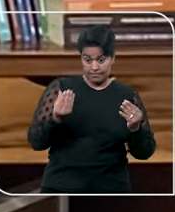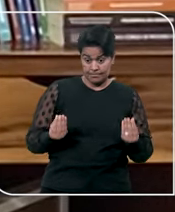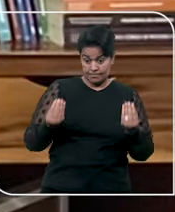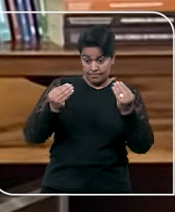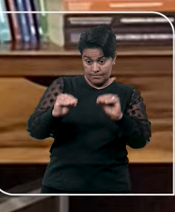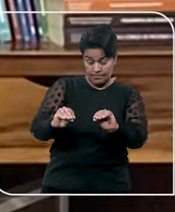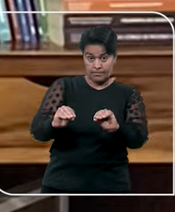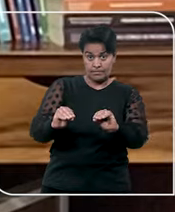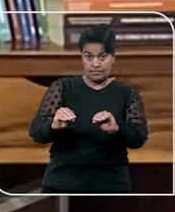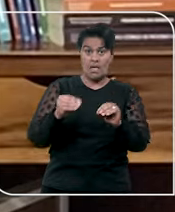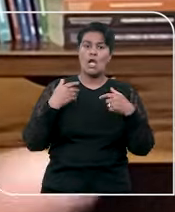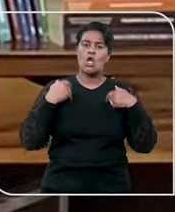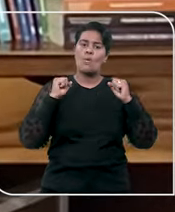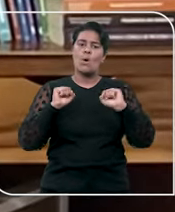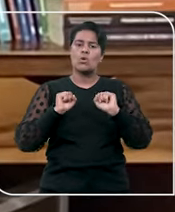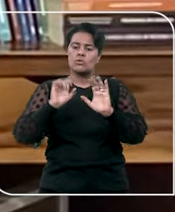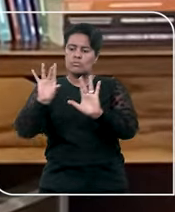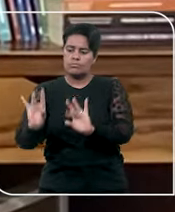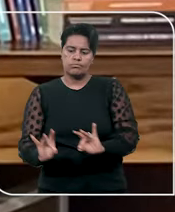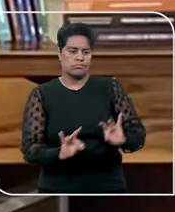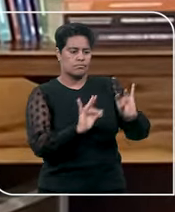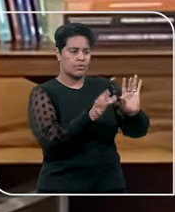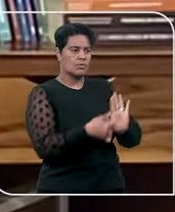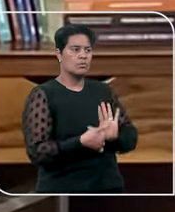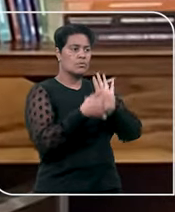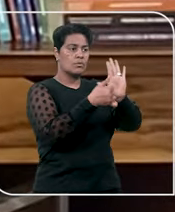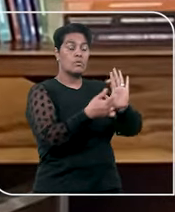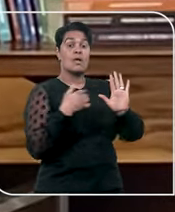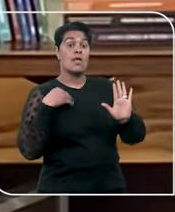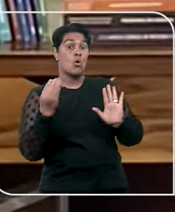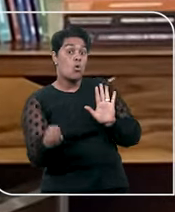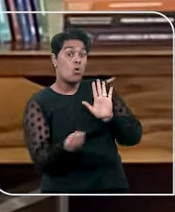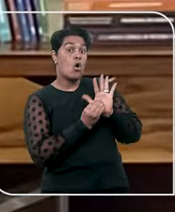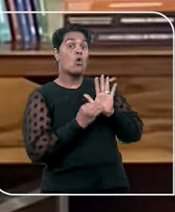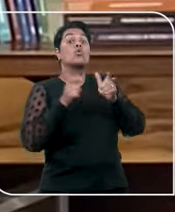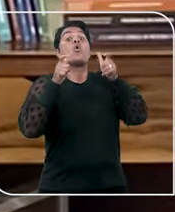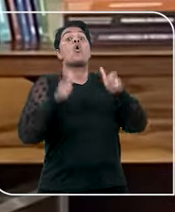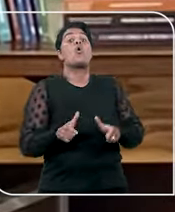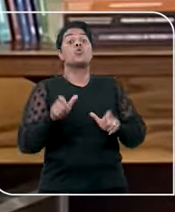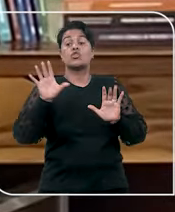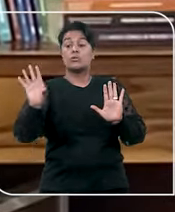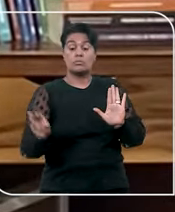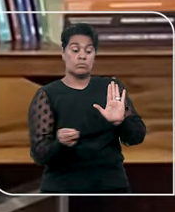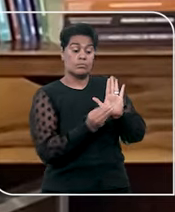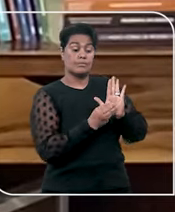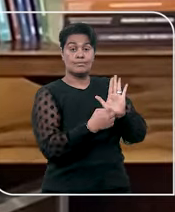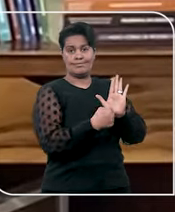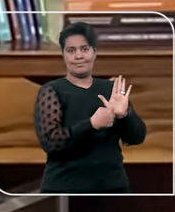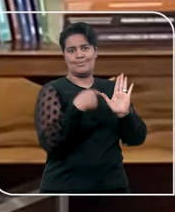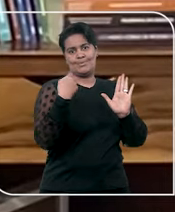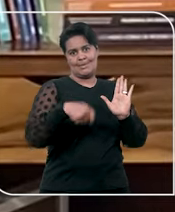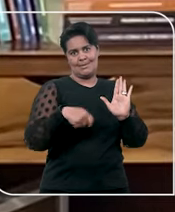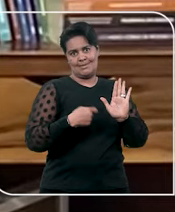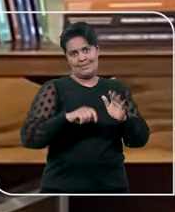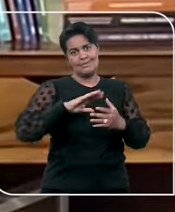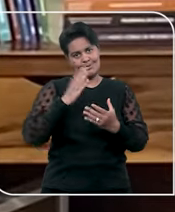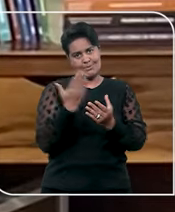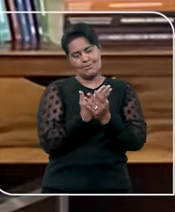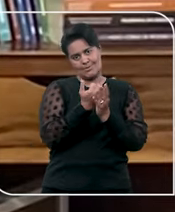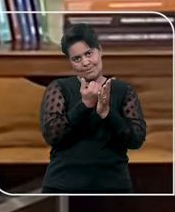na internet. É necessário que se indique a origem e é necessário que, daí, na peça dos embargos de divergência,